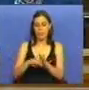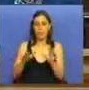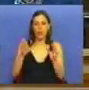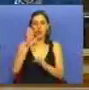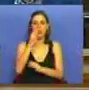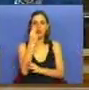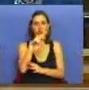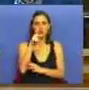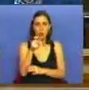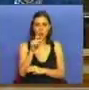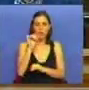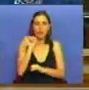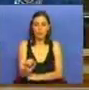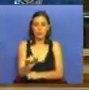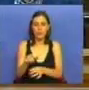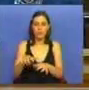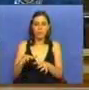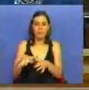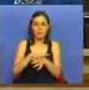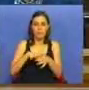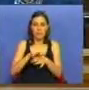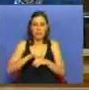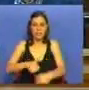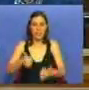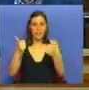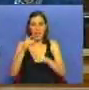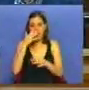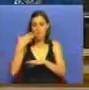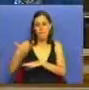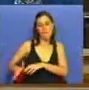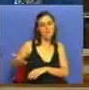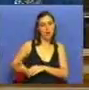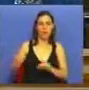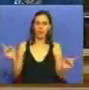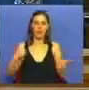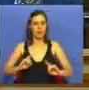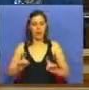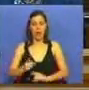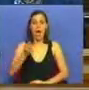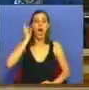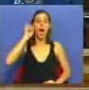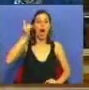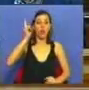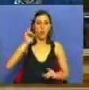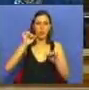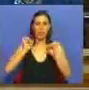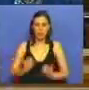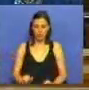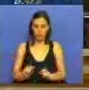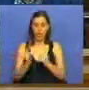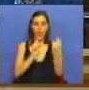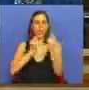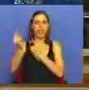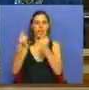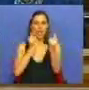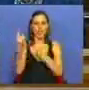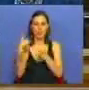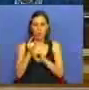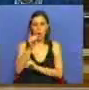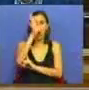juntas metropolitanas. Não deixamos ninguém de fora. Agora, autoridades metropolitanas de transporte